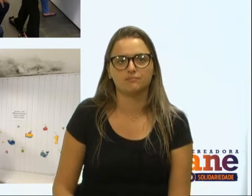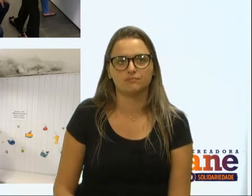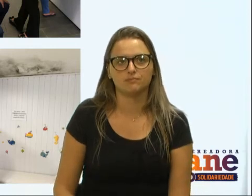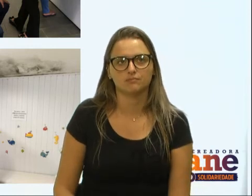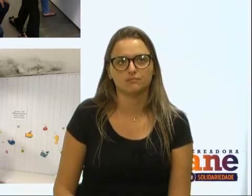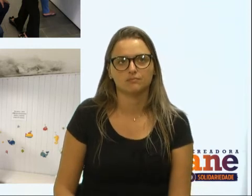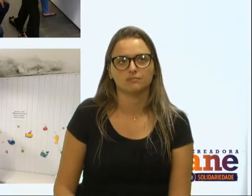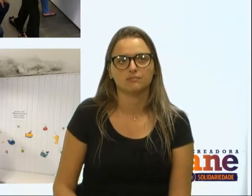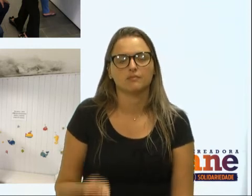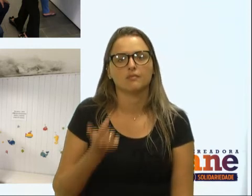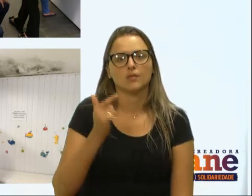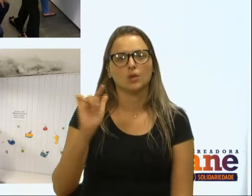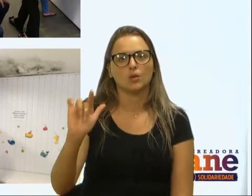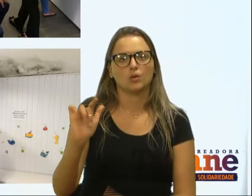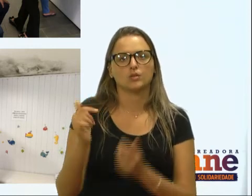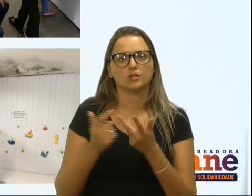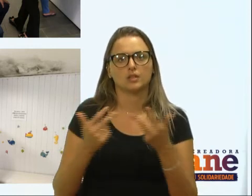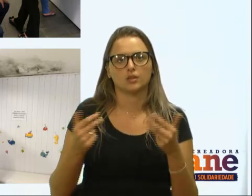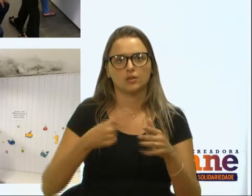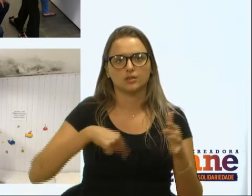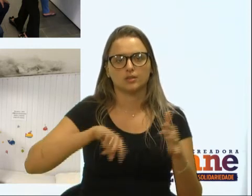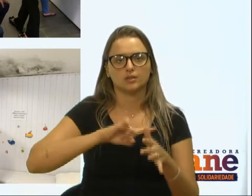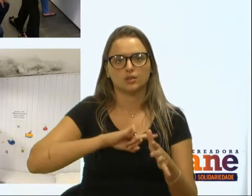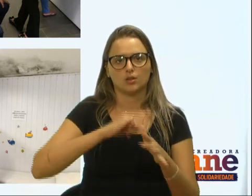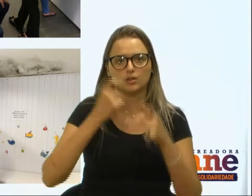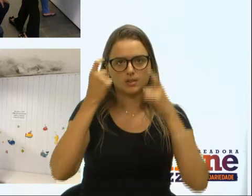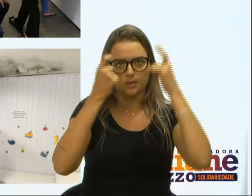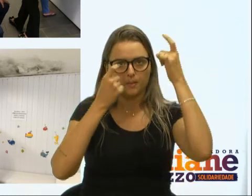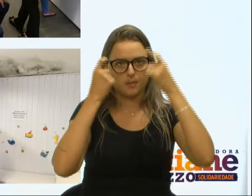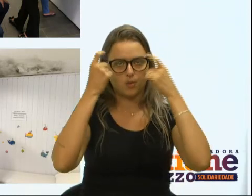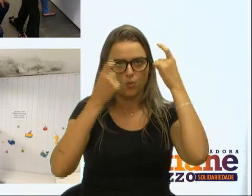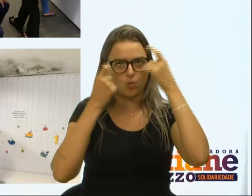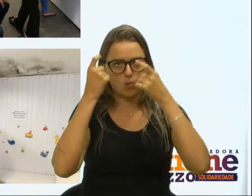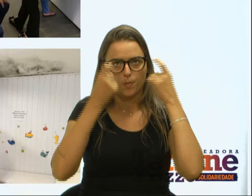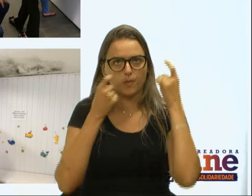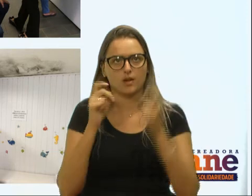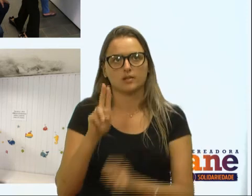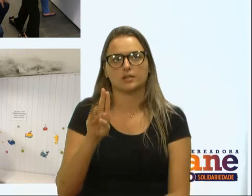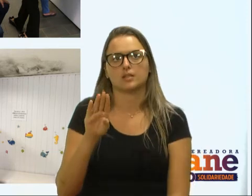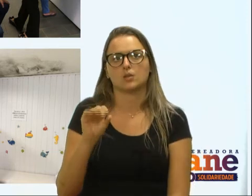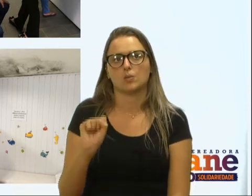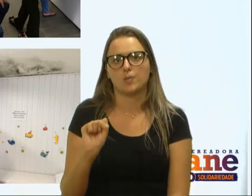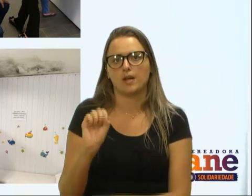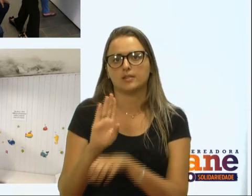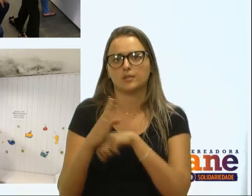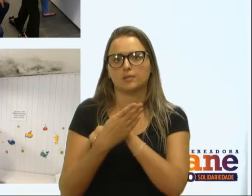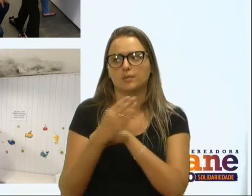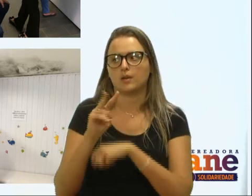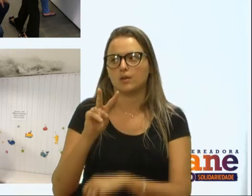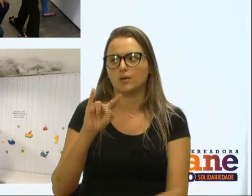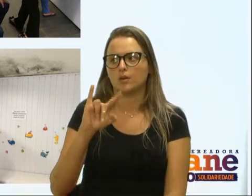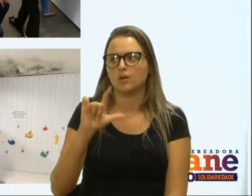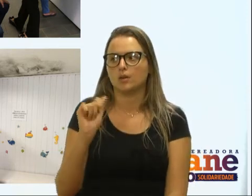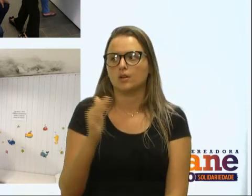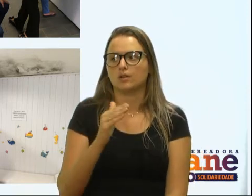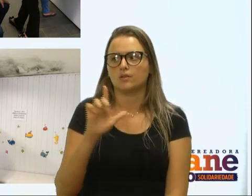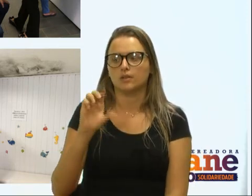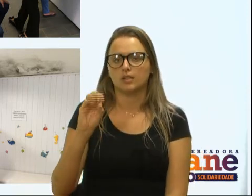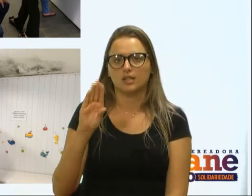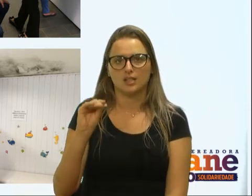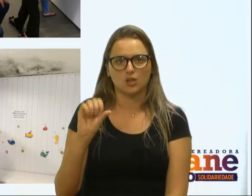O que nos preocupou mais, sem dúvida, foi a situação da unidade básica de saúde do Vila Lobos, que apresenta inúmeras